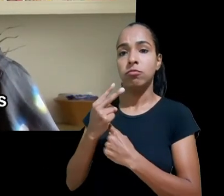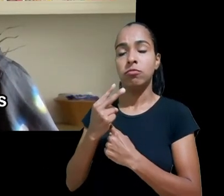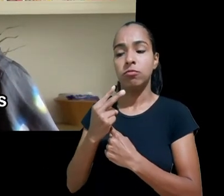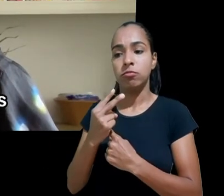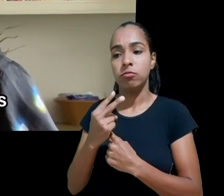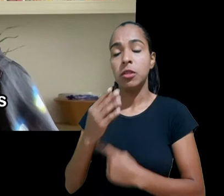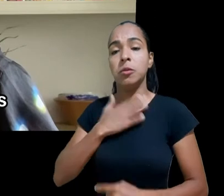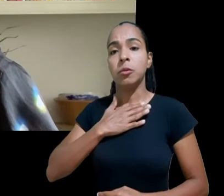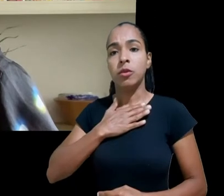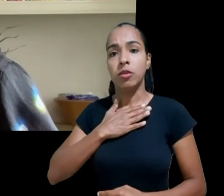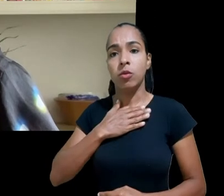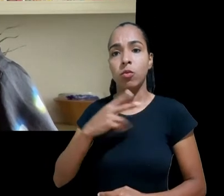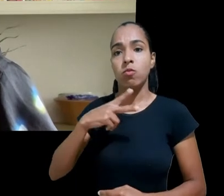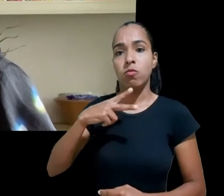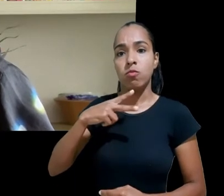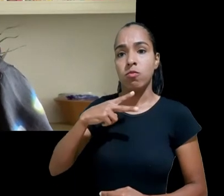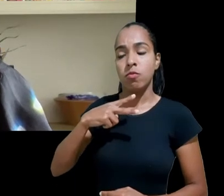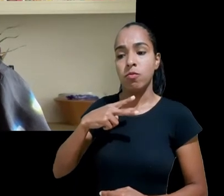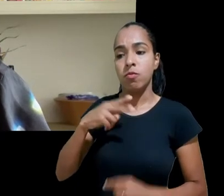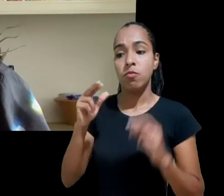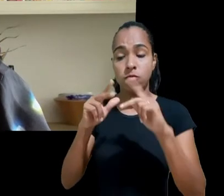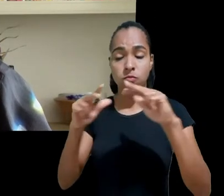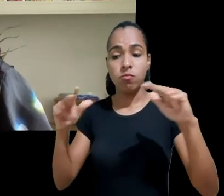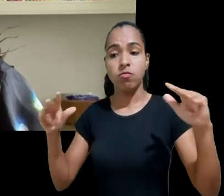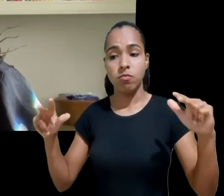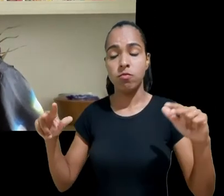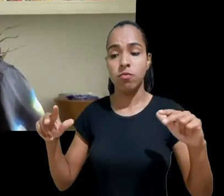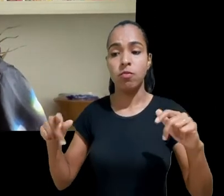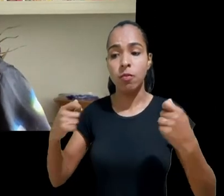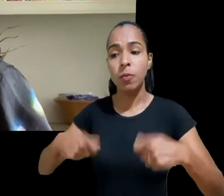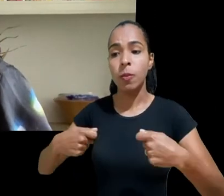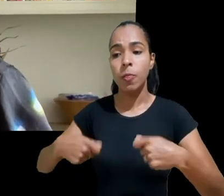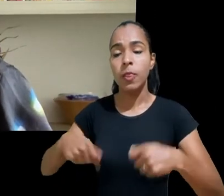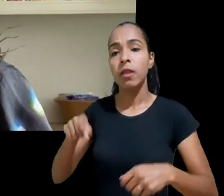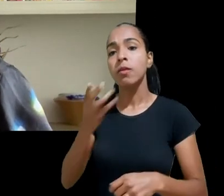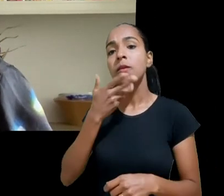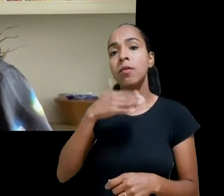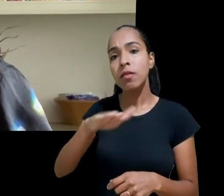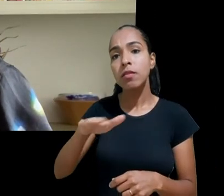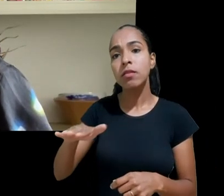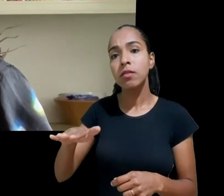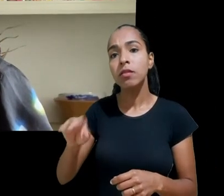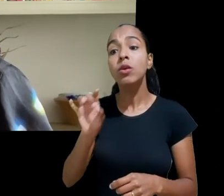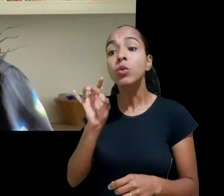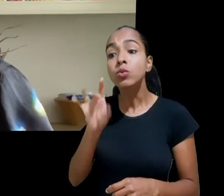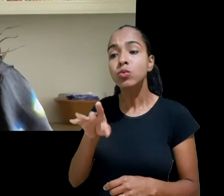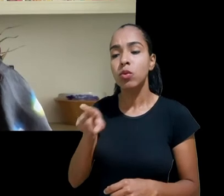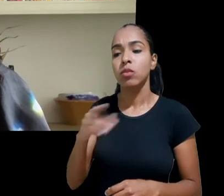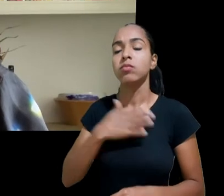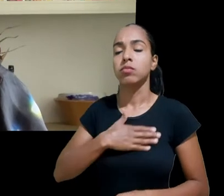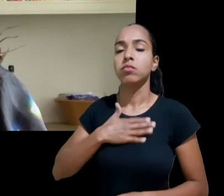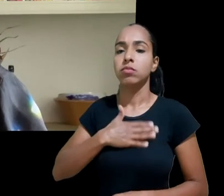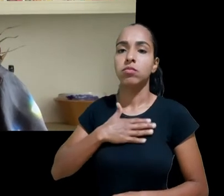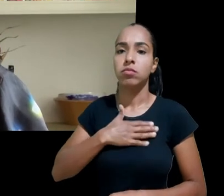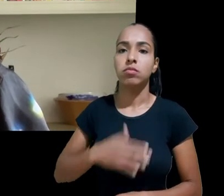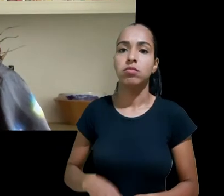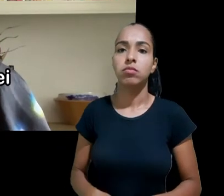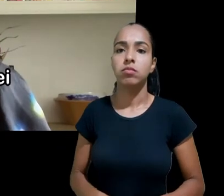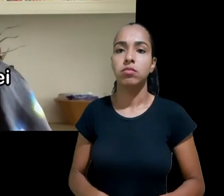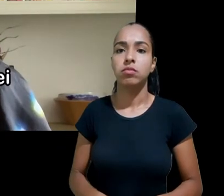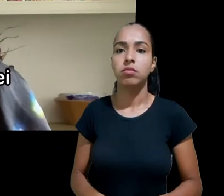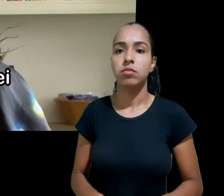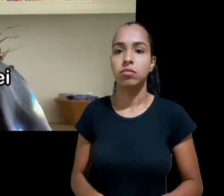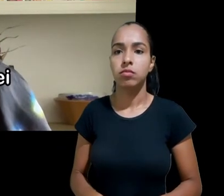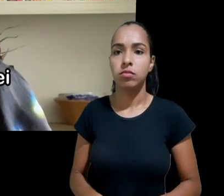regulamentações para que o uso e a coleta de dados de crianças seja apenas para o seu melhor interesse enquanto